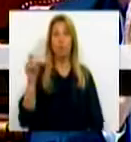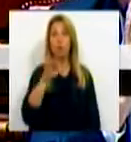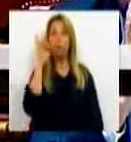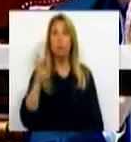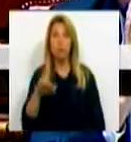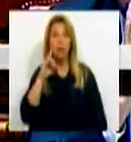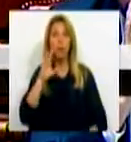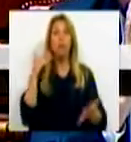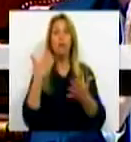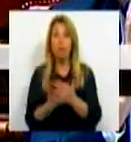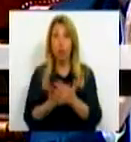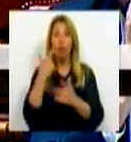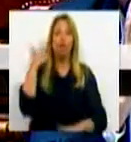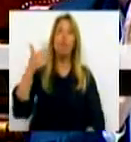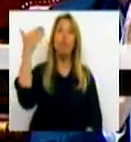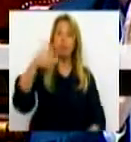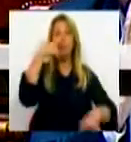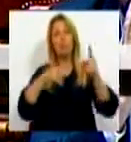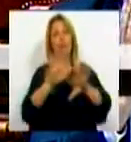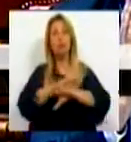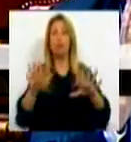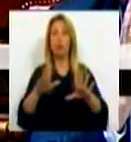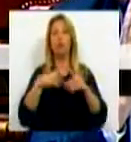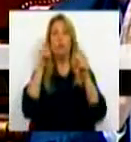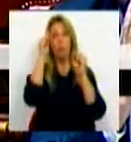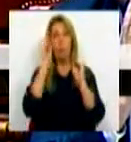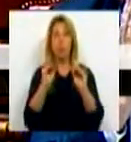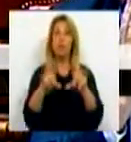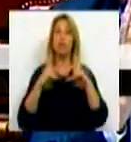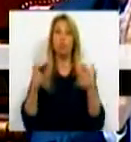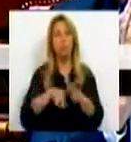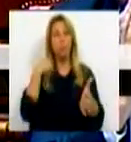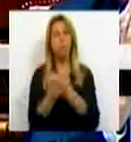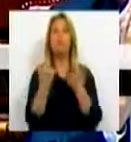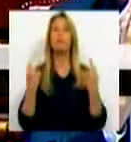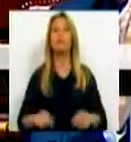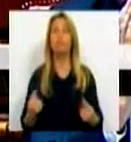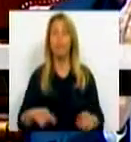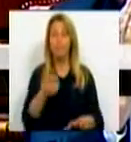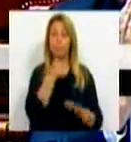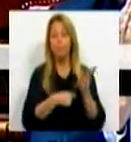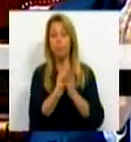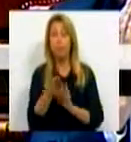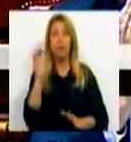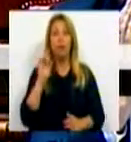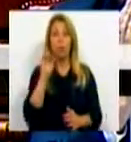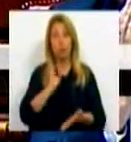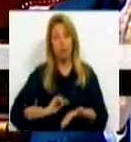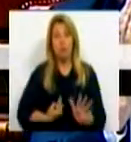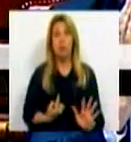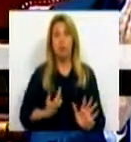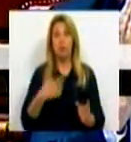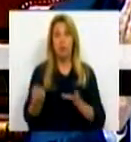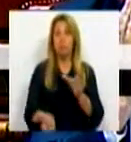tenha conclusão do ensino secundário por esta via. As medidas importantes que são necessárias de